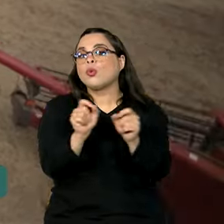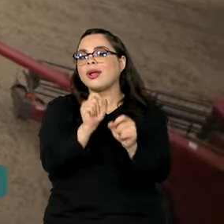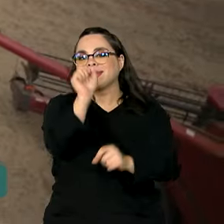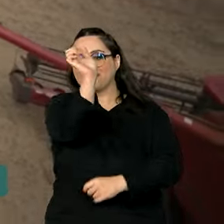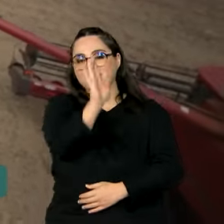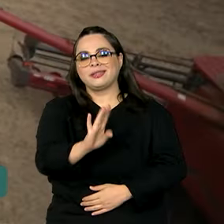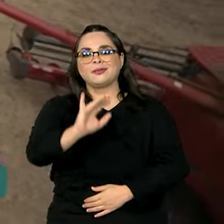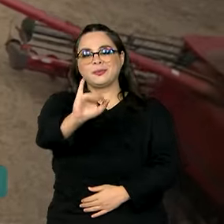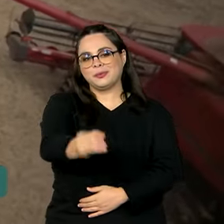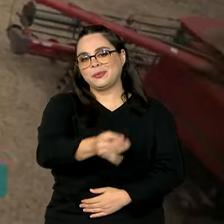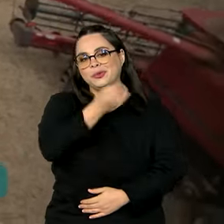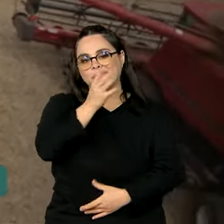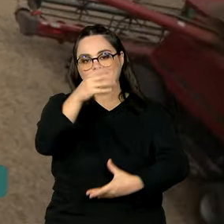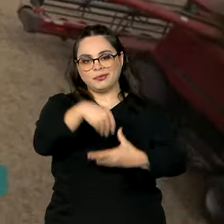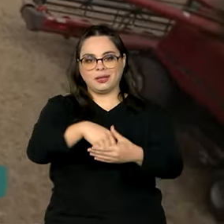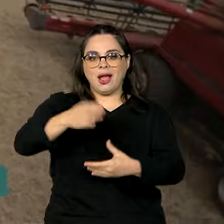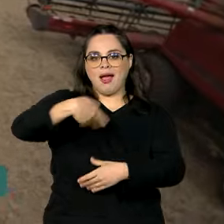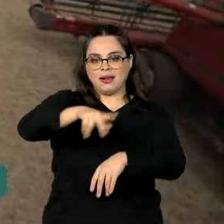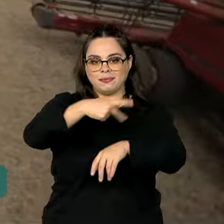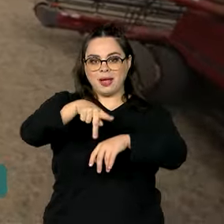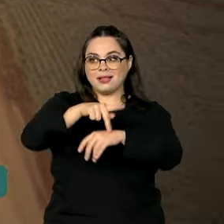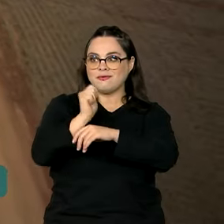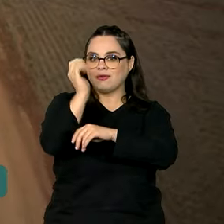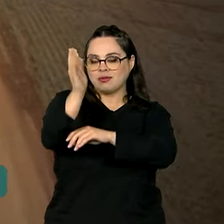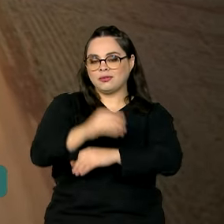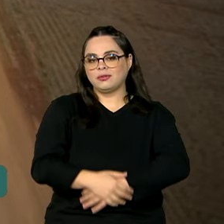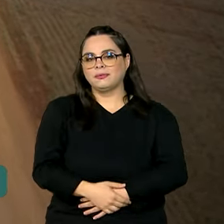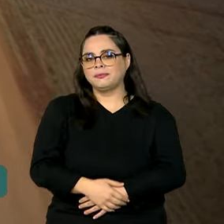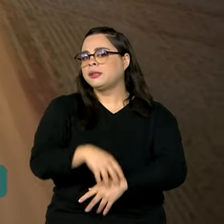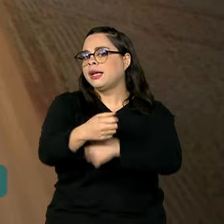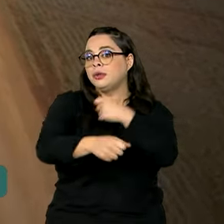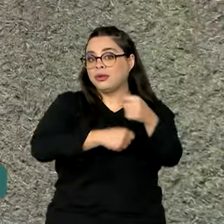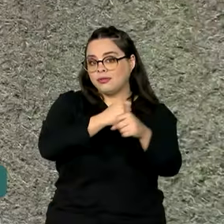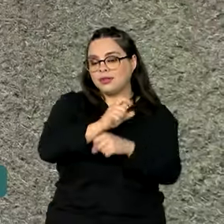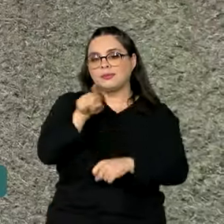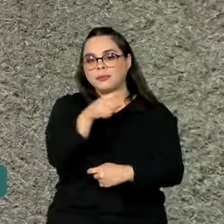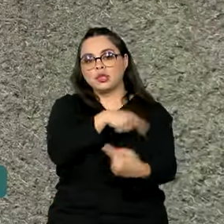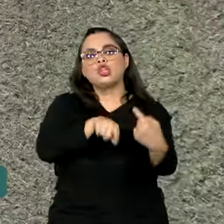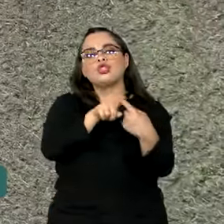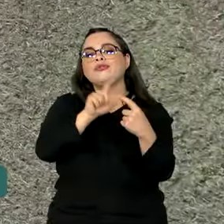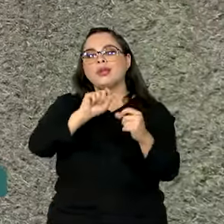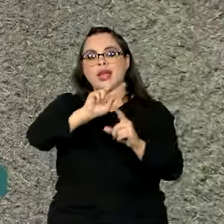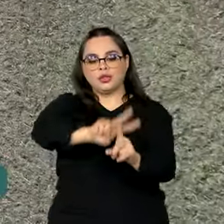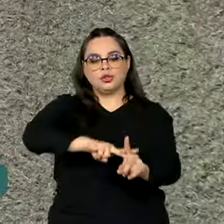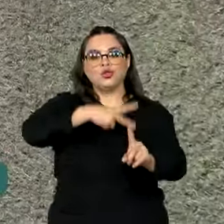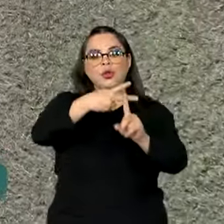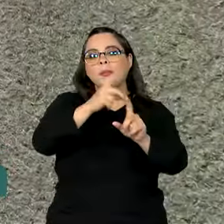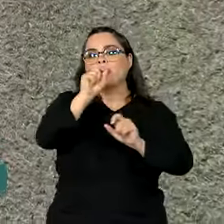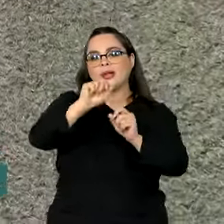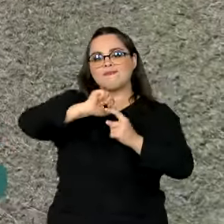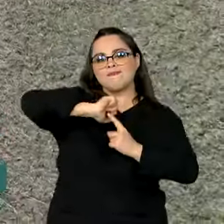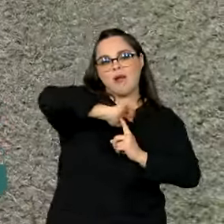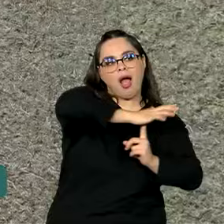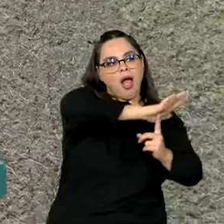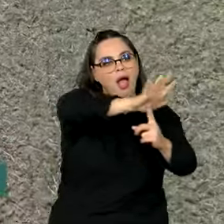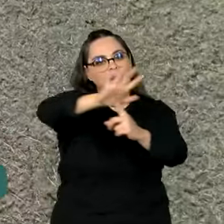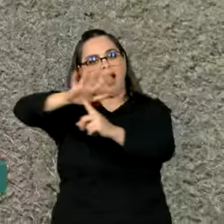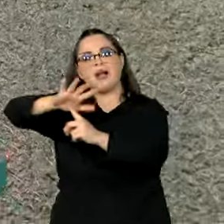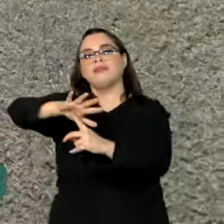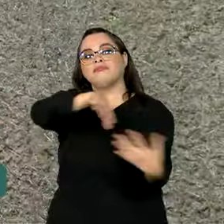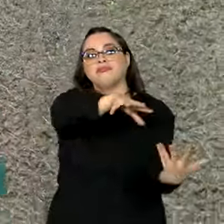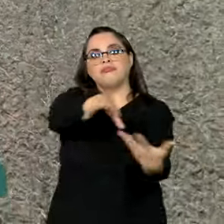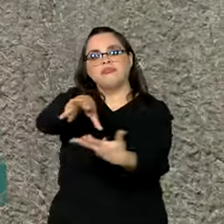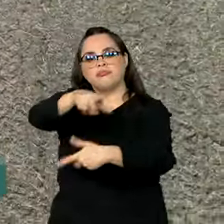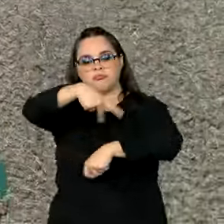oportunidades no mercado internacional. Para o próximo ano, vamos dobrar o número de feiras internacionais. Então, a gente